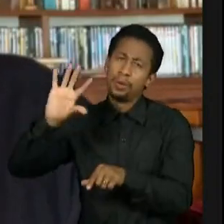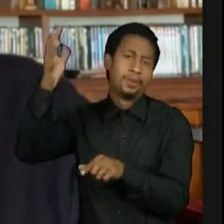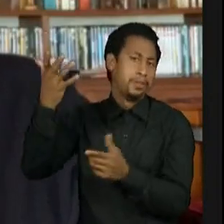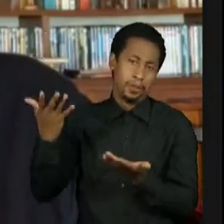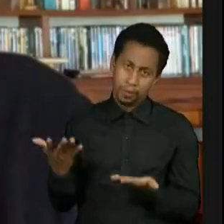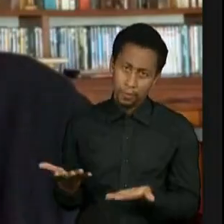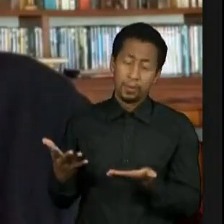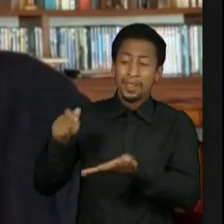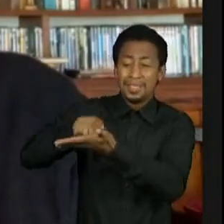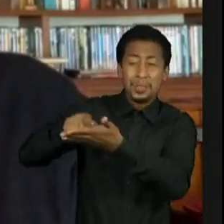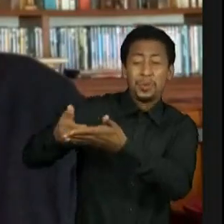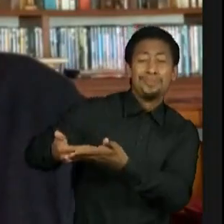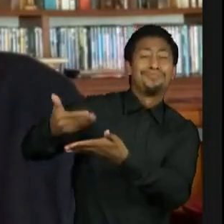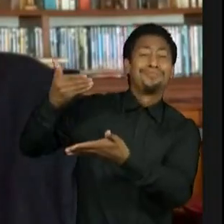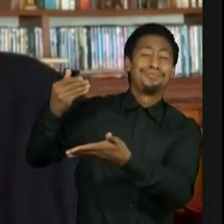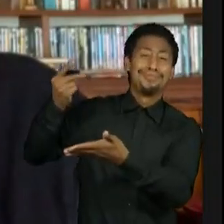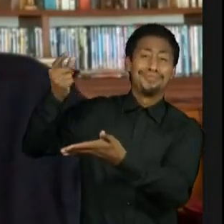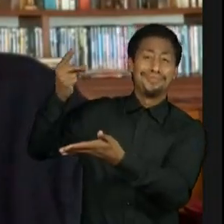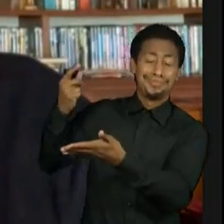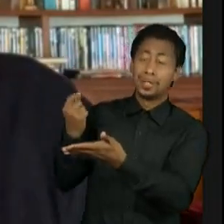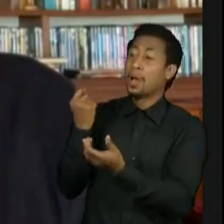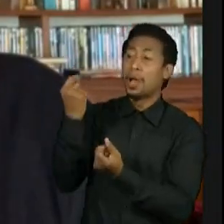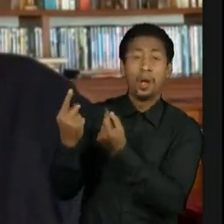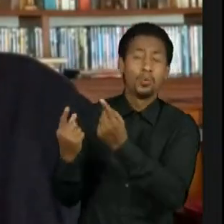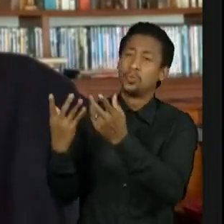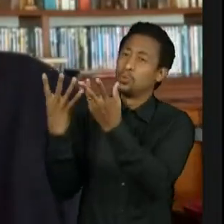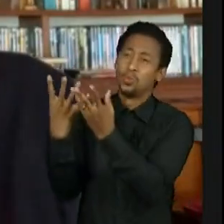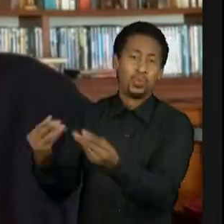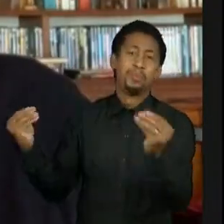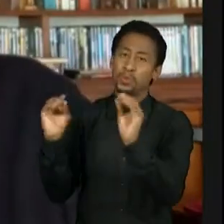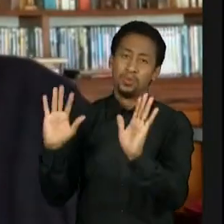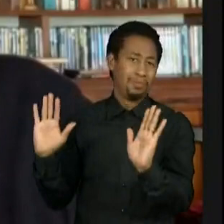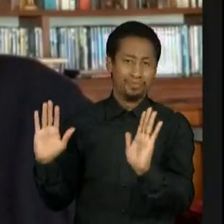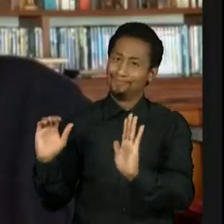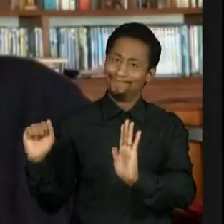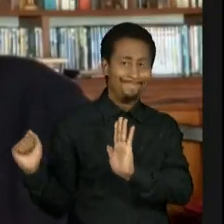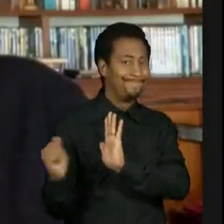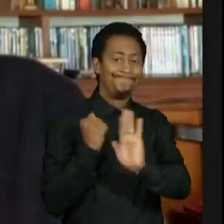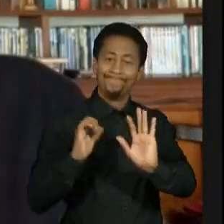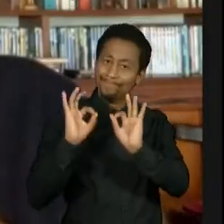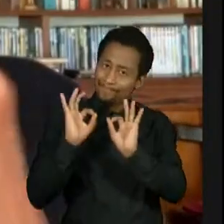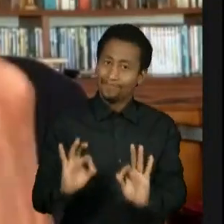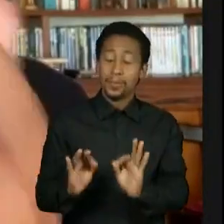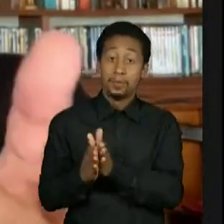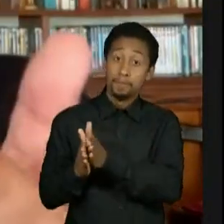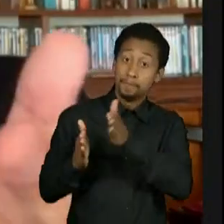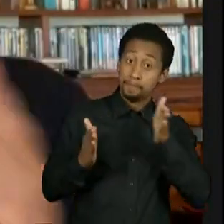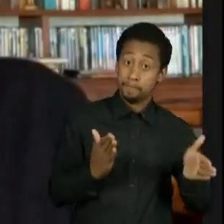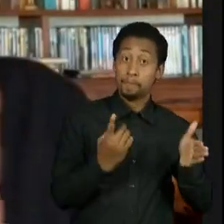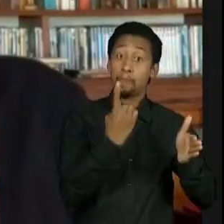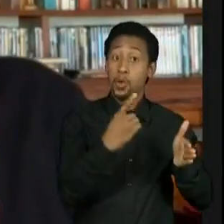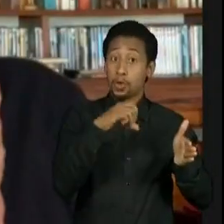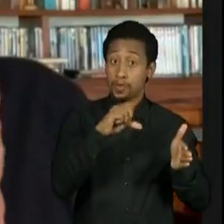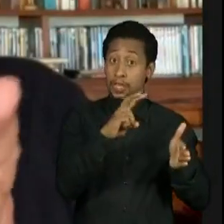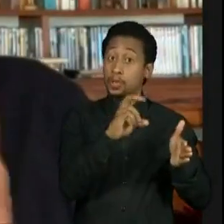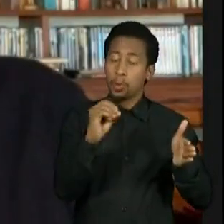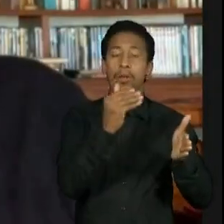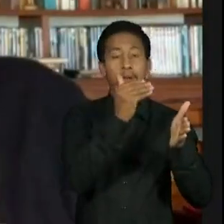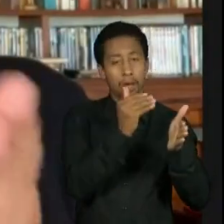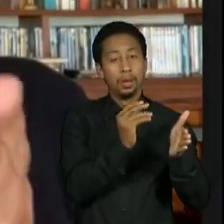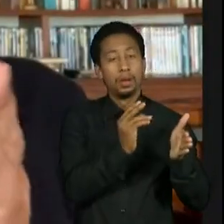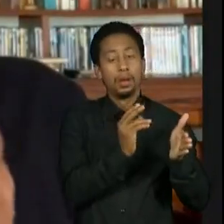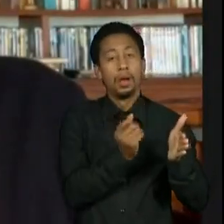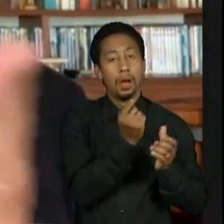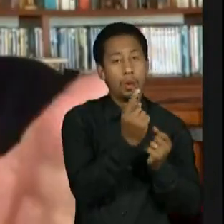dos anos 20, e nos anos 30 e 40 ele foi completamente apagado, e só começou a voltar nos anos 50 e também pela sua grande qualidade